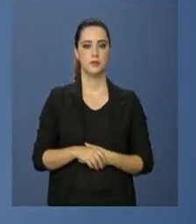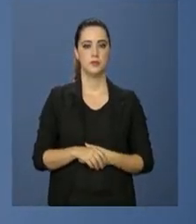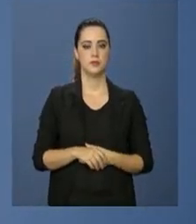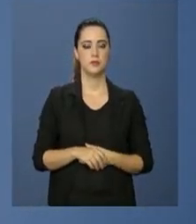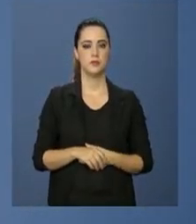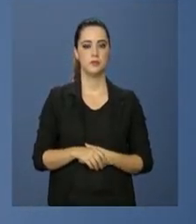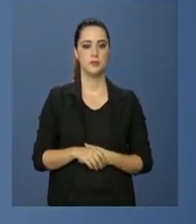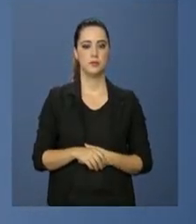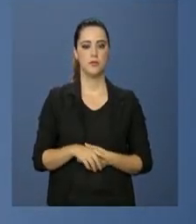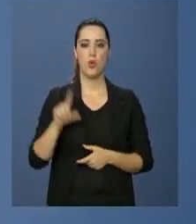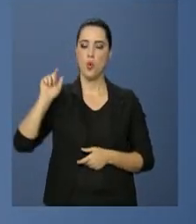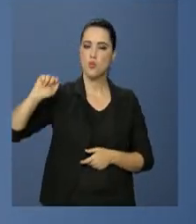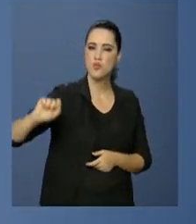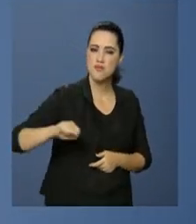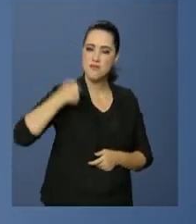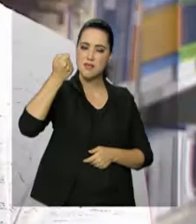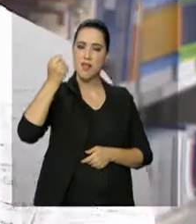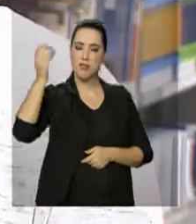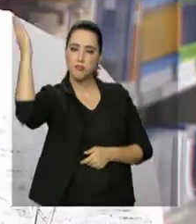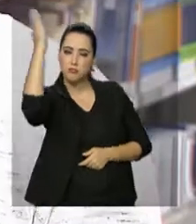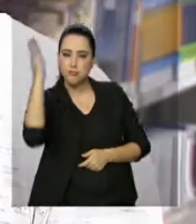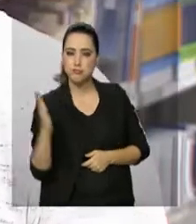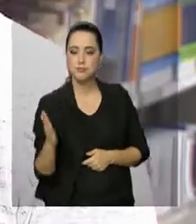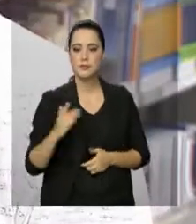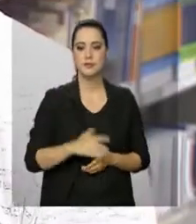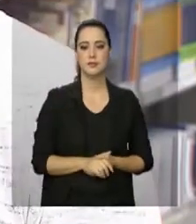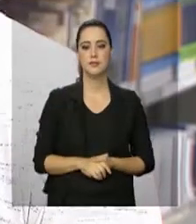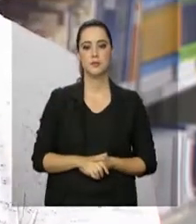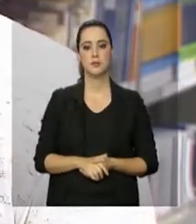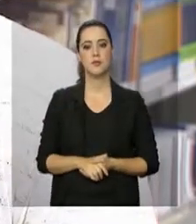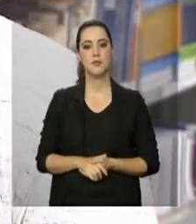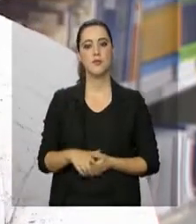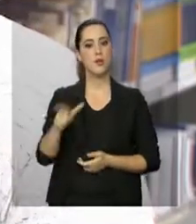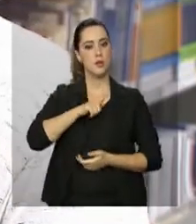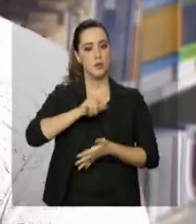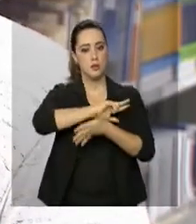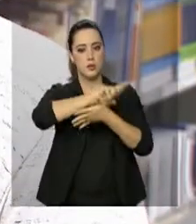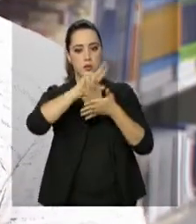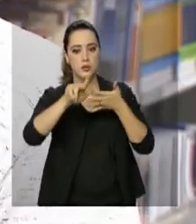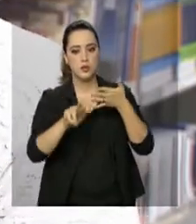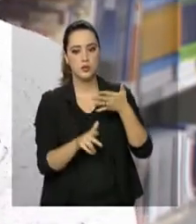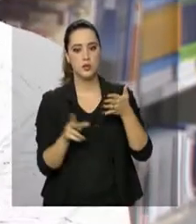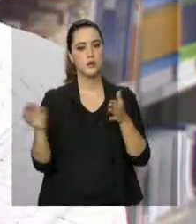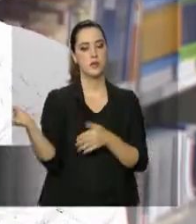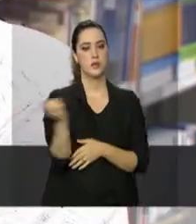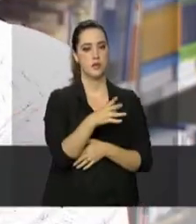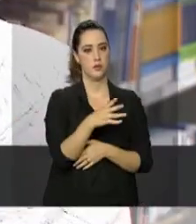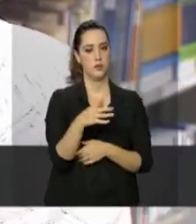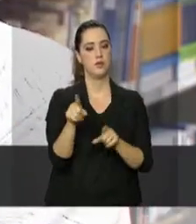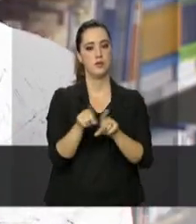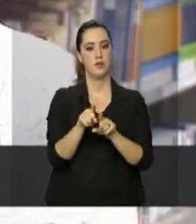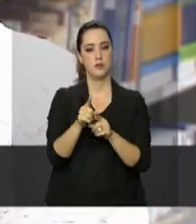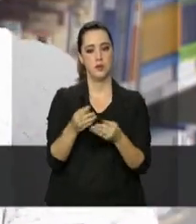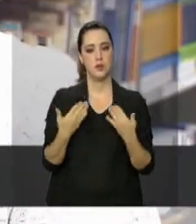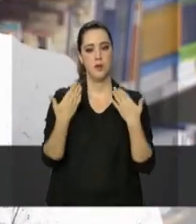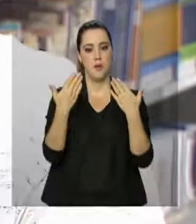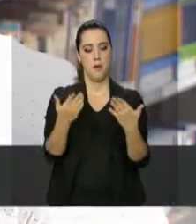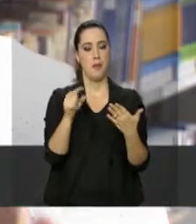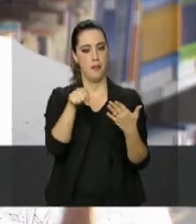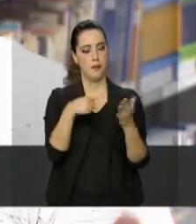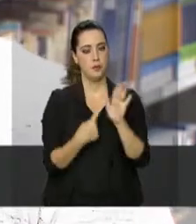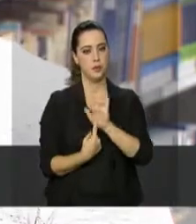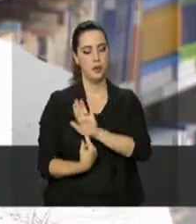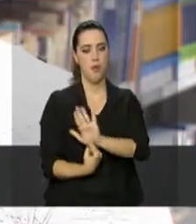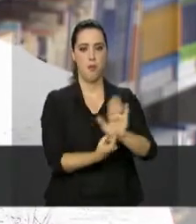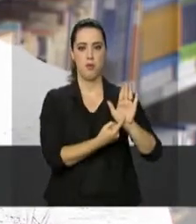Um símbolo nacional. Nós vamos ter uma série de elementos novos acrescentados para